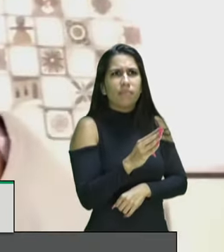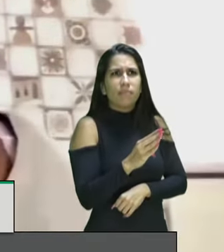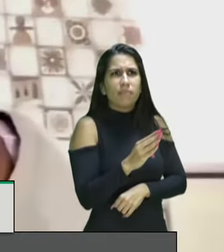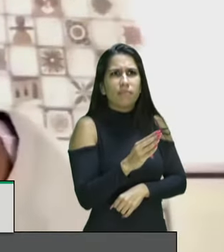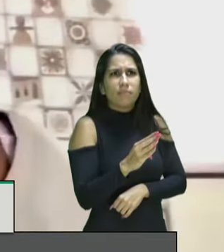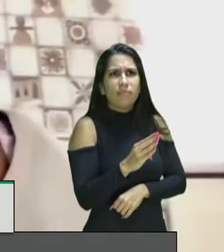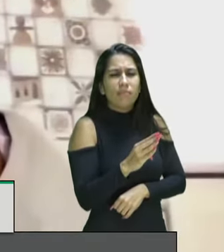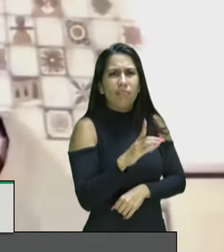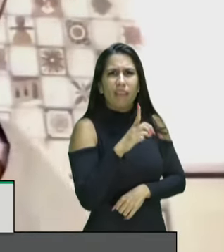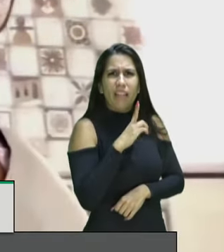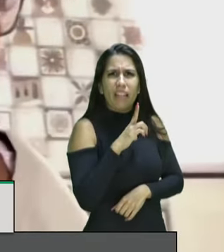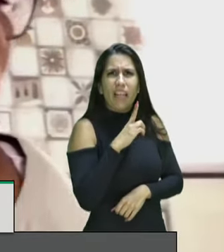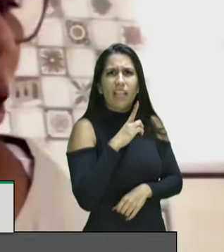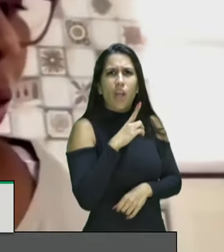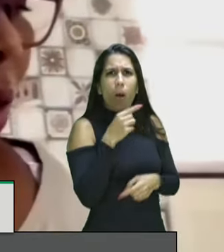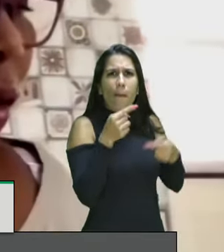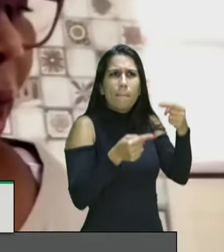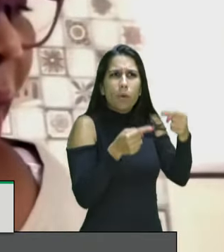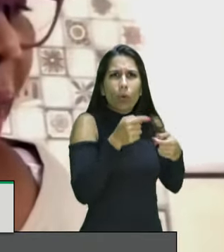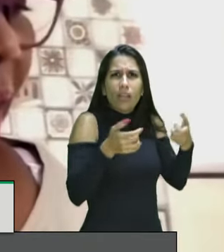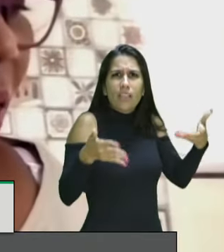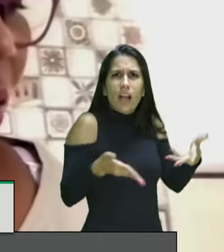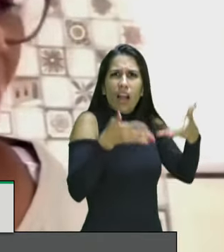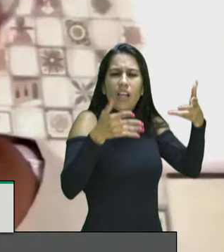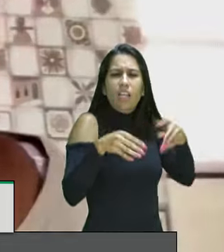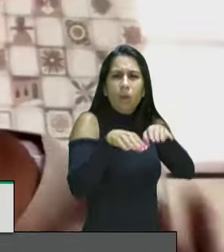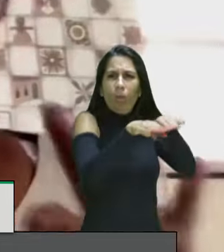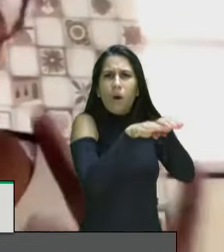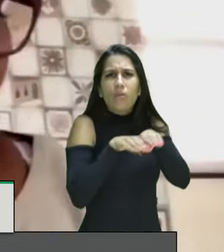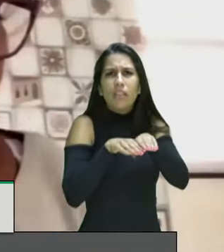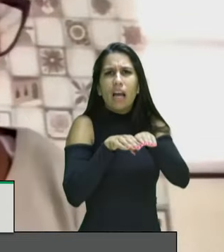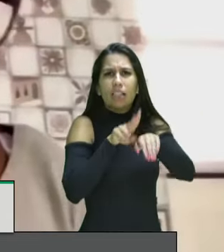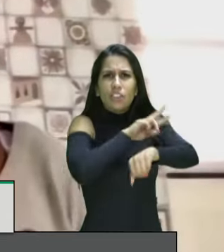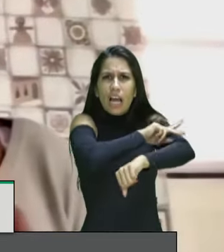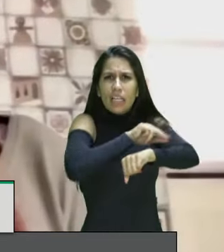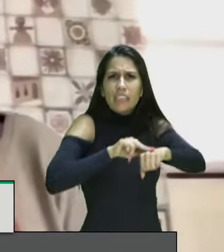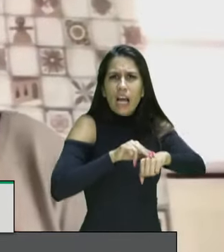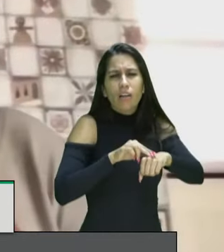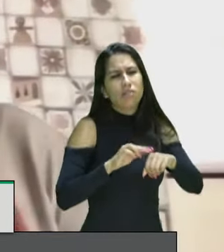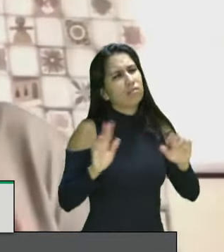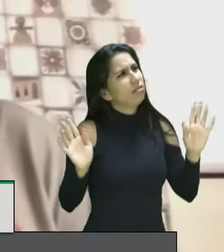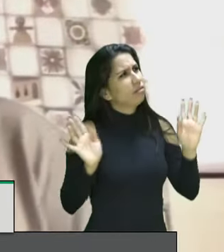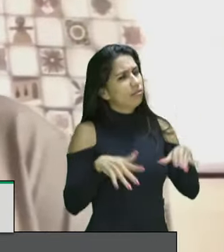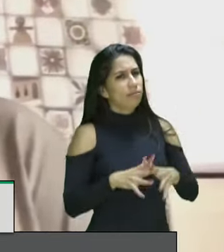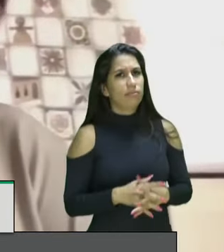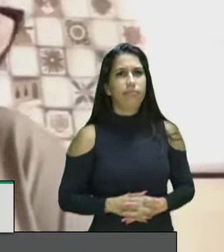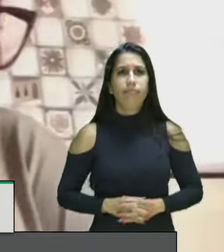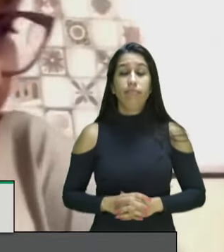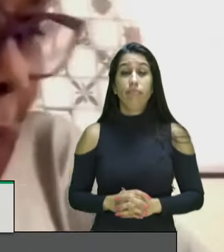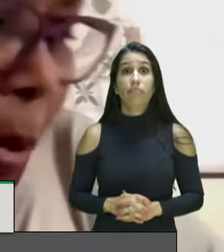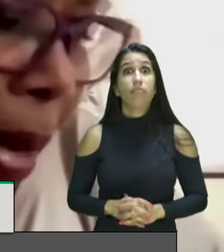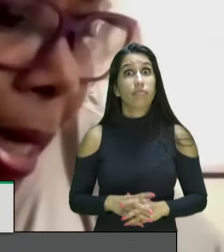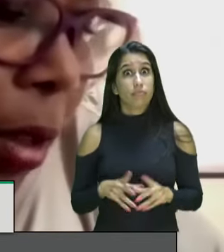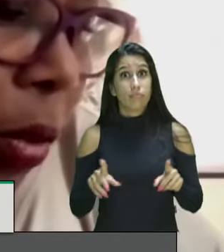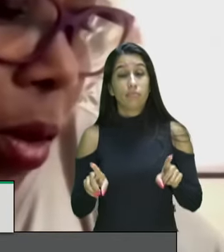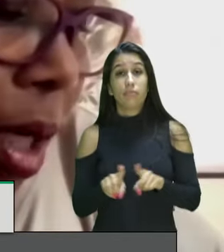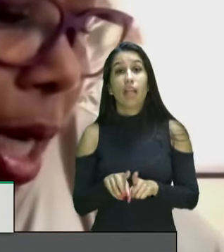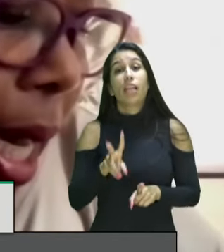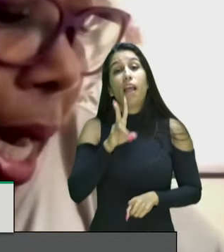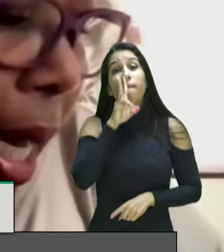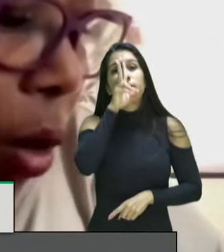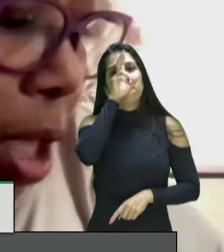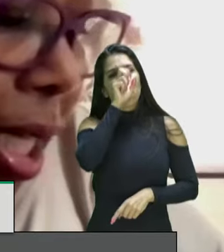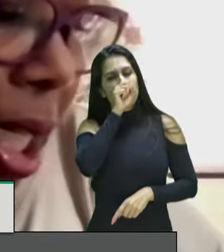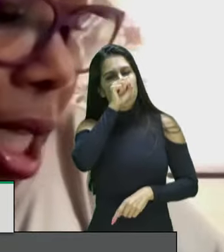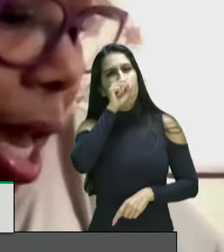implementando políticas de promoção da igualdade racial e para fechar esse aspecto